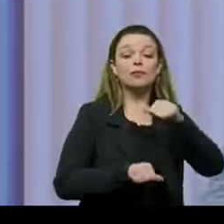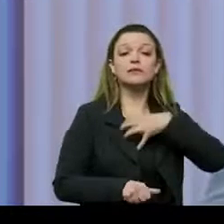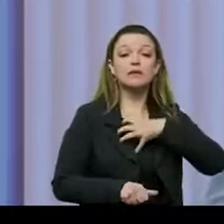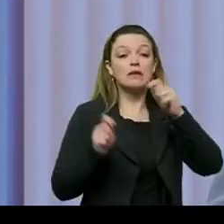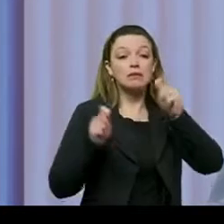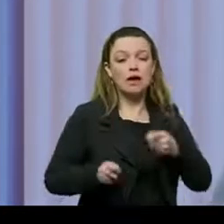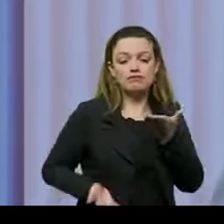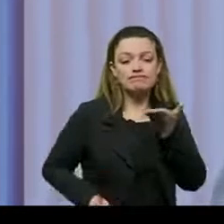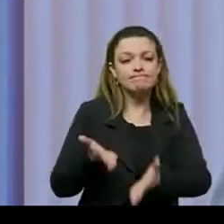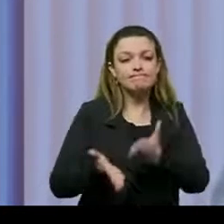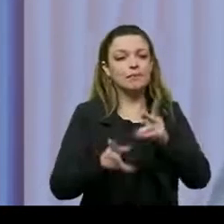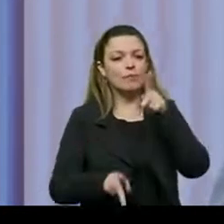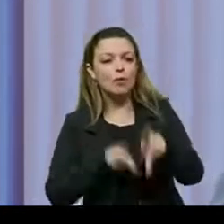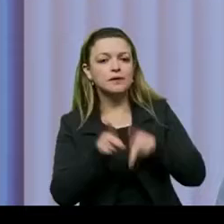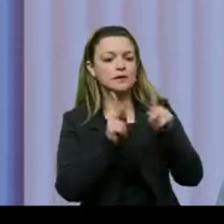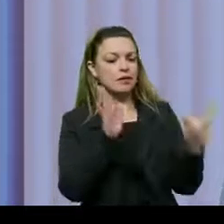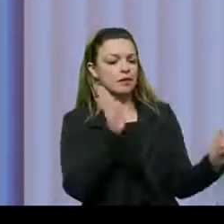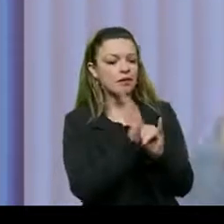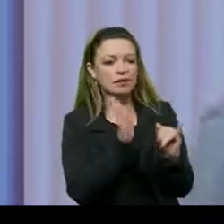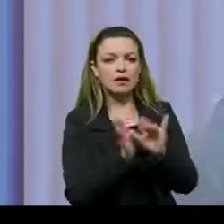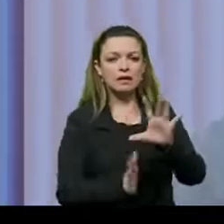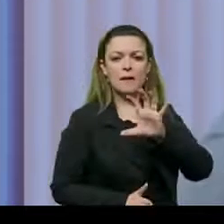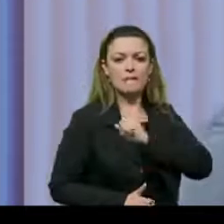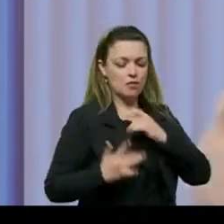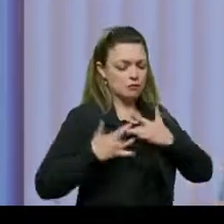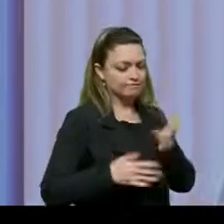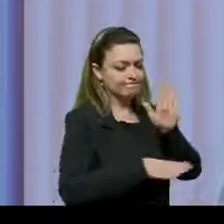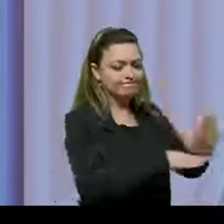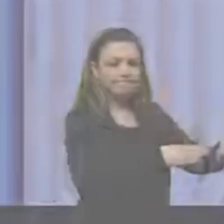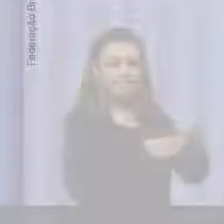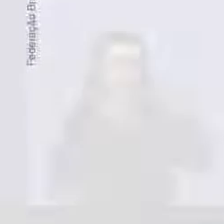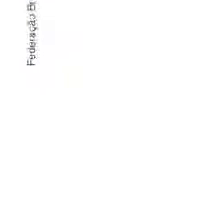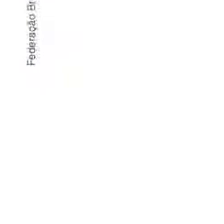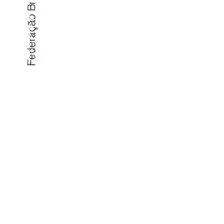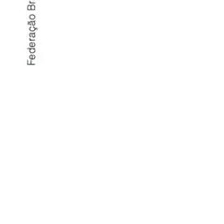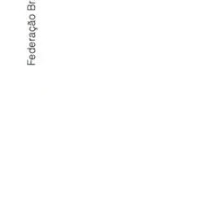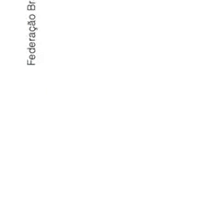população com identidade, amor, solidariedade e respeito, acima de tudo.